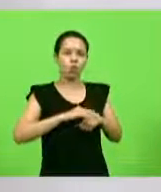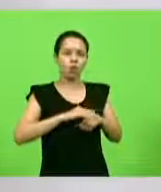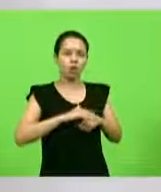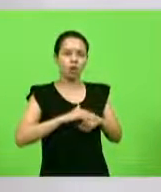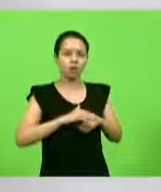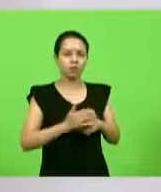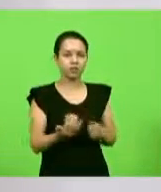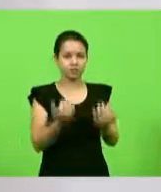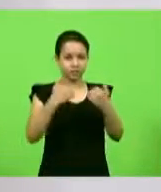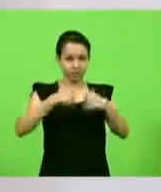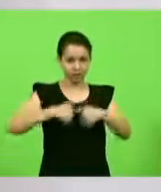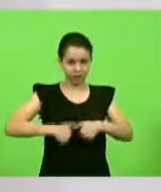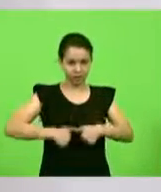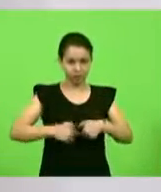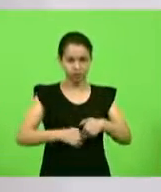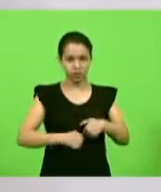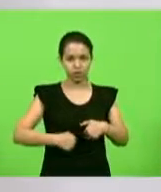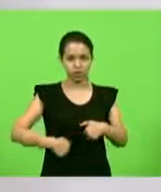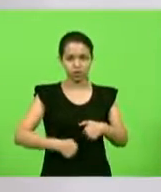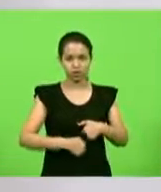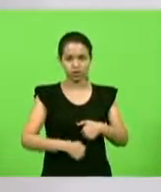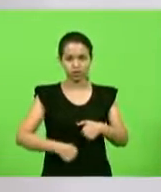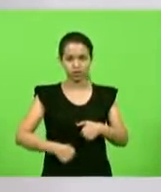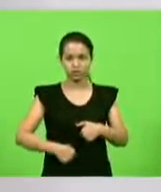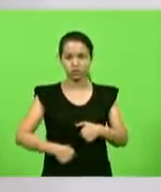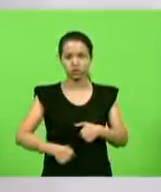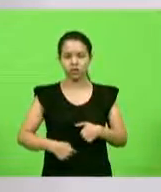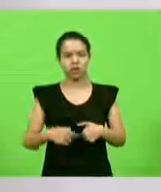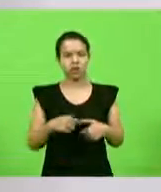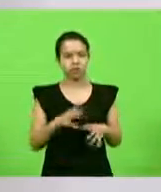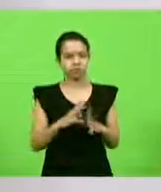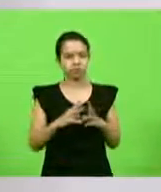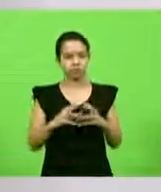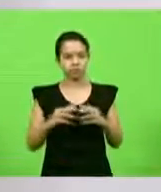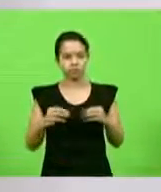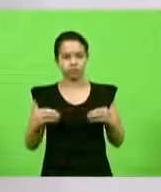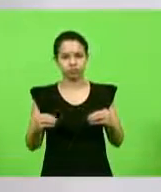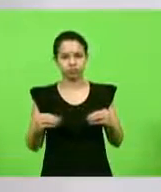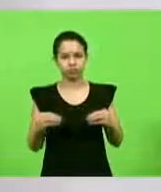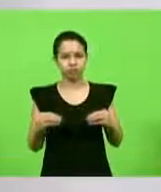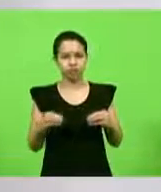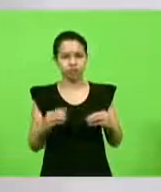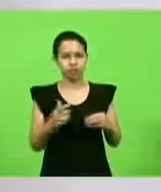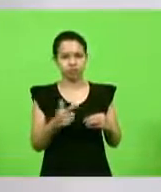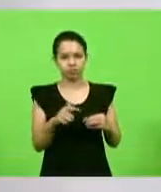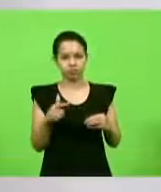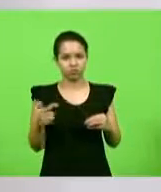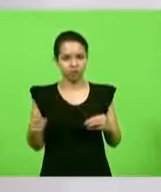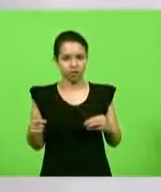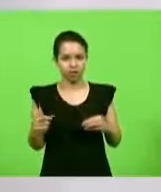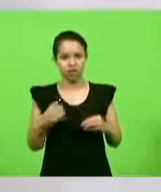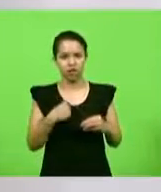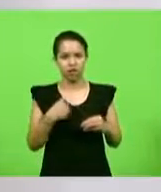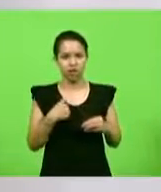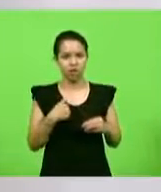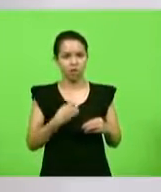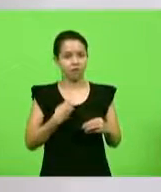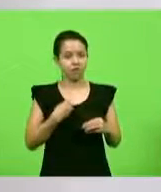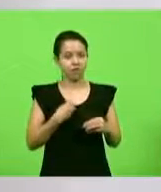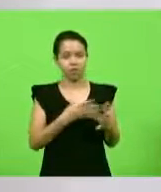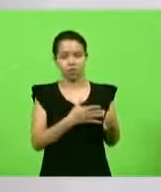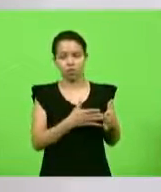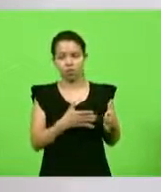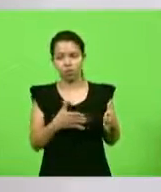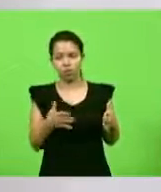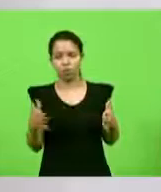não tem cura. Eu vou ficar a vida toda tomando um remédio de 500 reais por mês. A vida toda. E aquilo me marcou